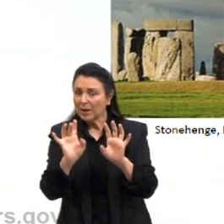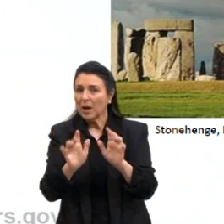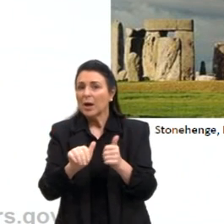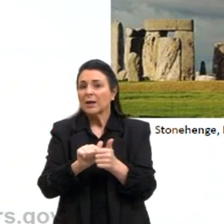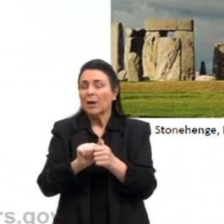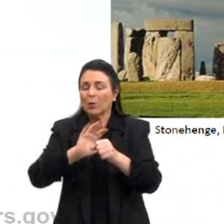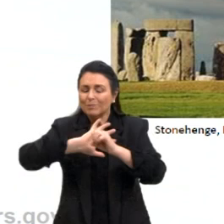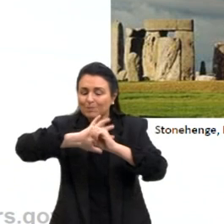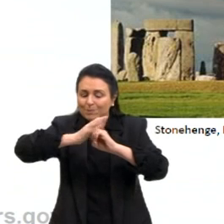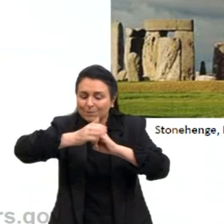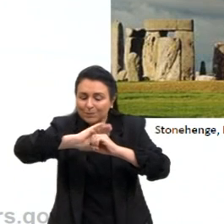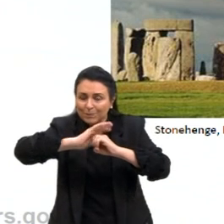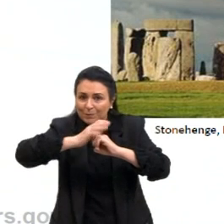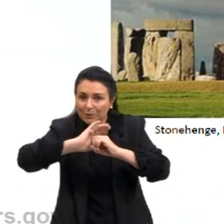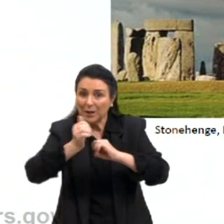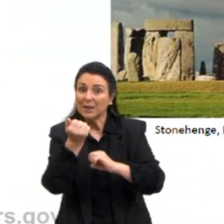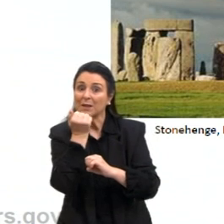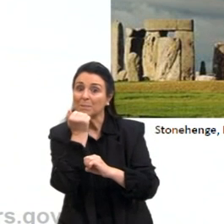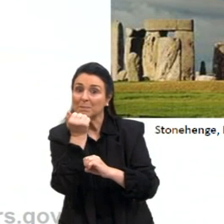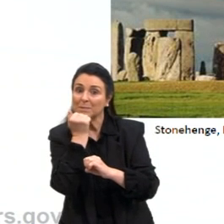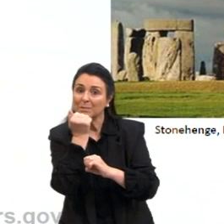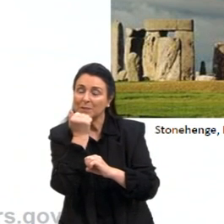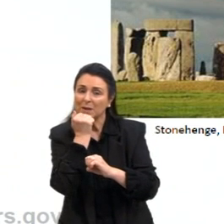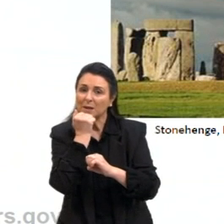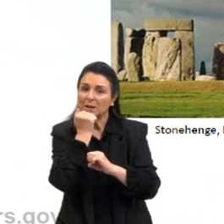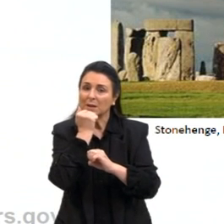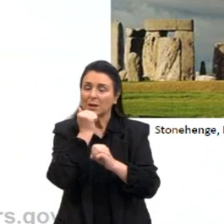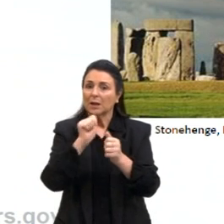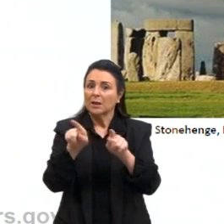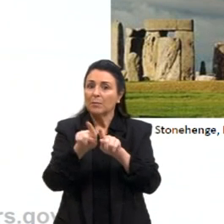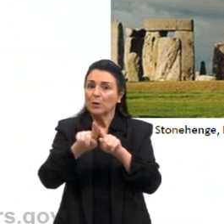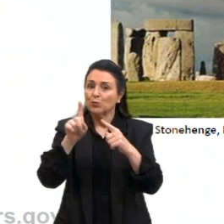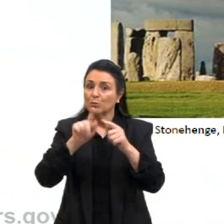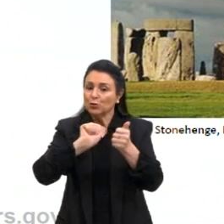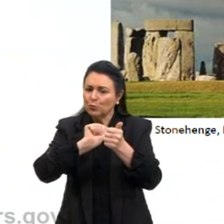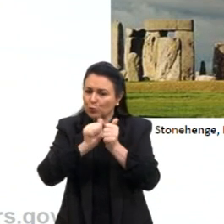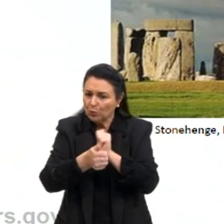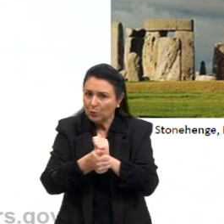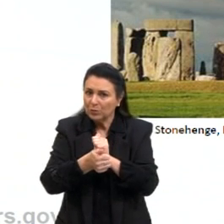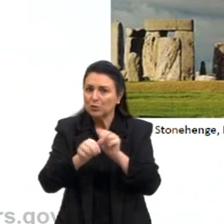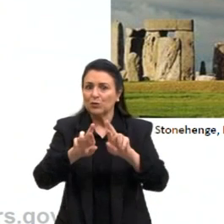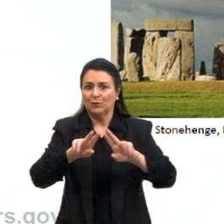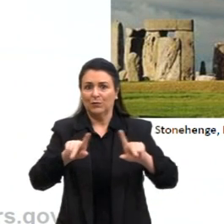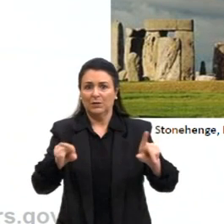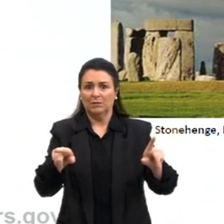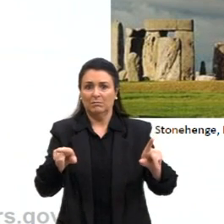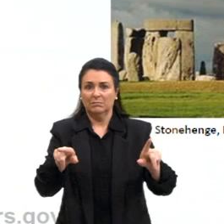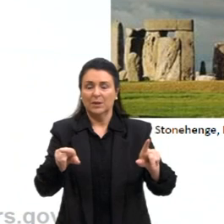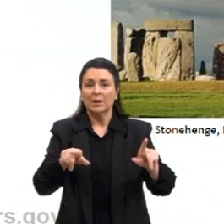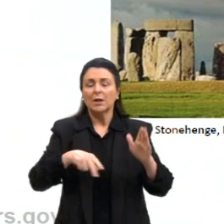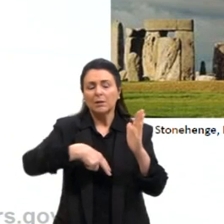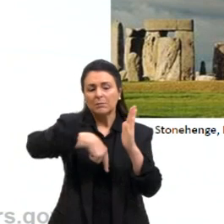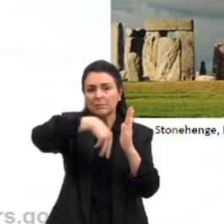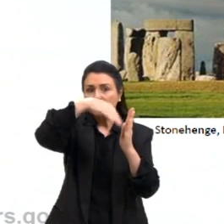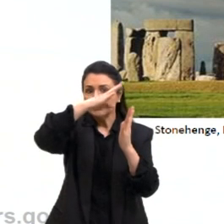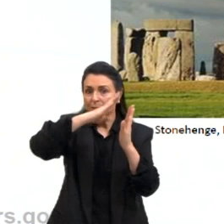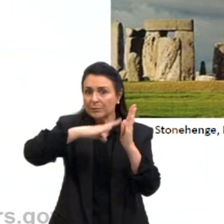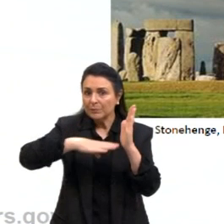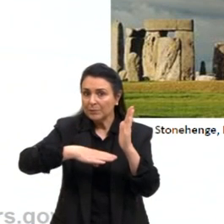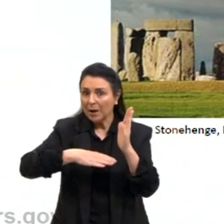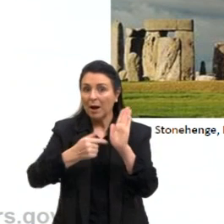polimento, as técnicas de fio de corte. E nas pinturas, nós começamos a encontrar formas geométricas.